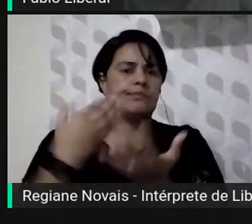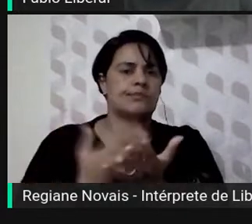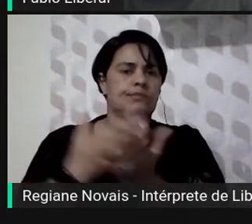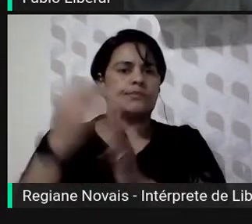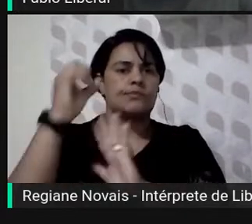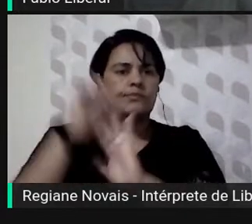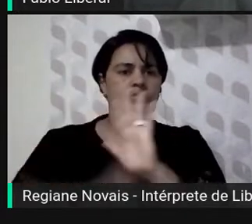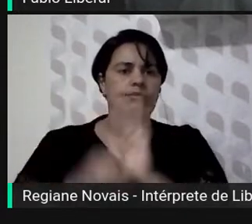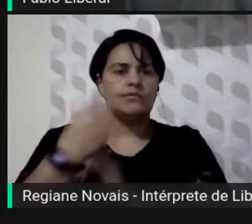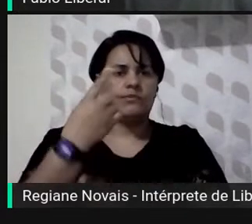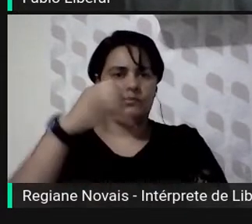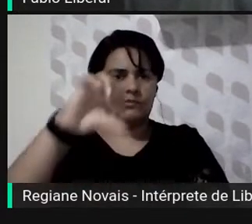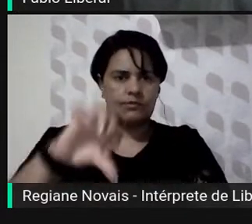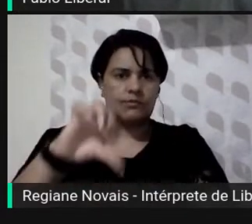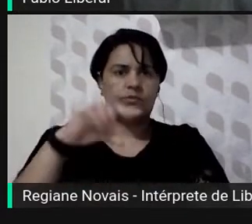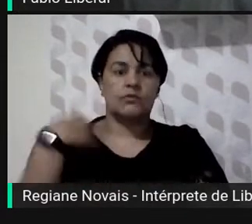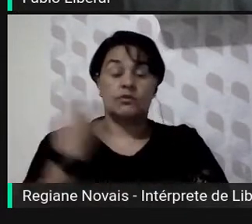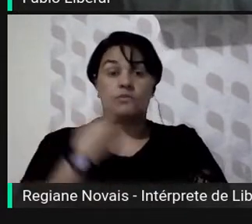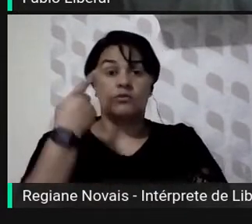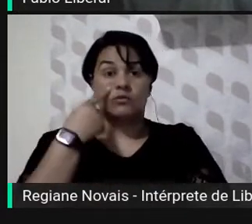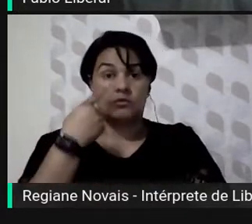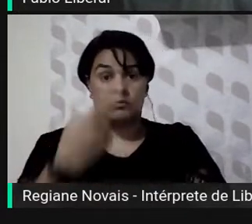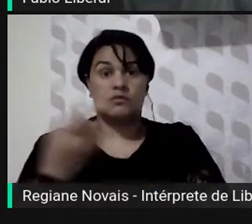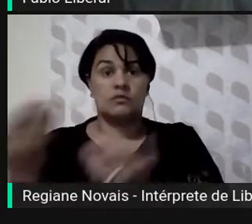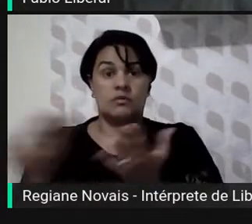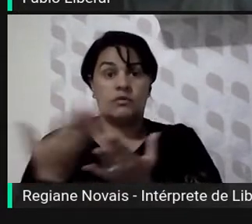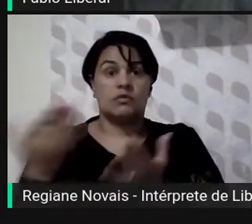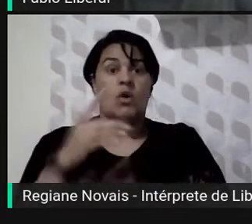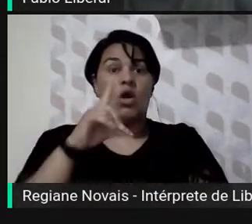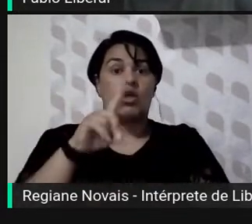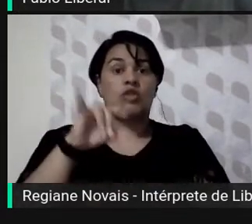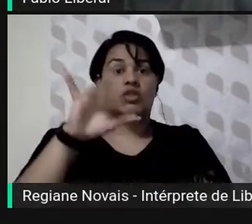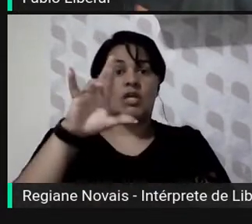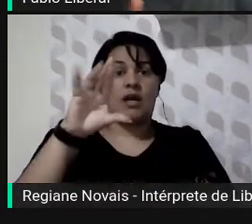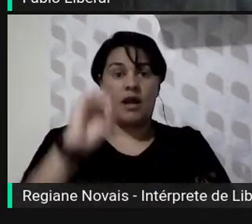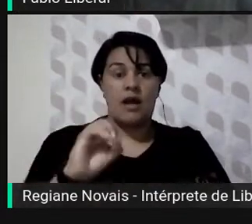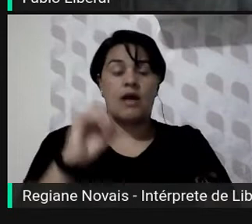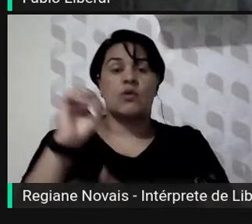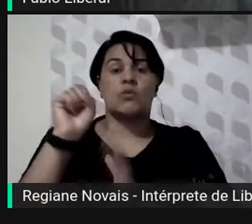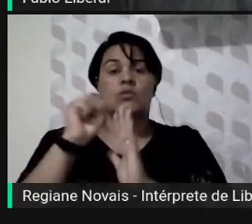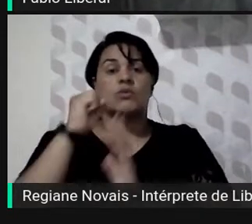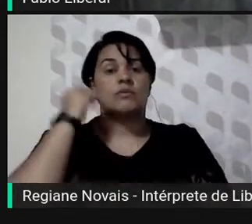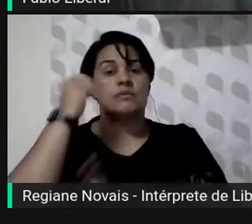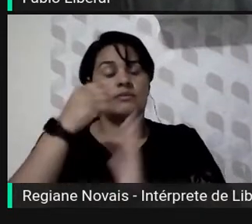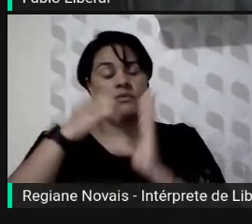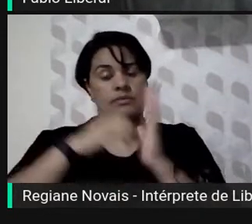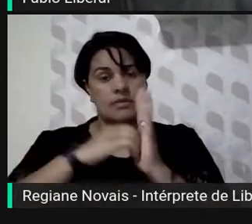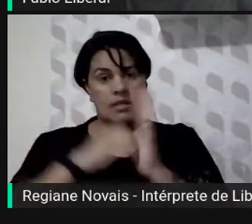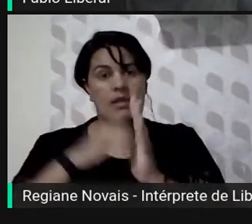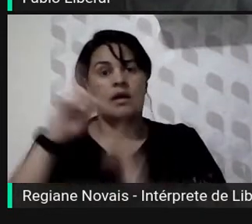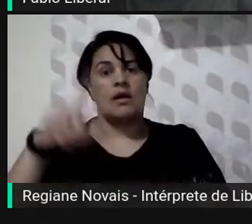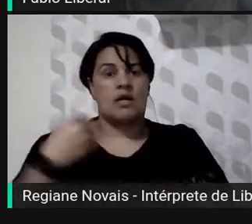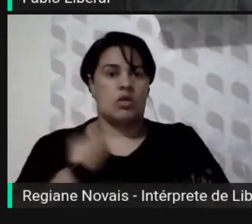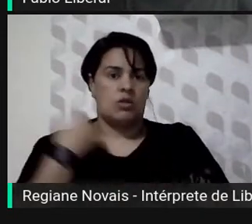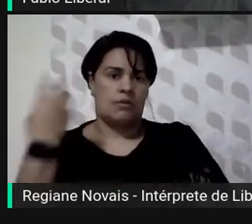passar o slide para a gente ver o Diário do Senado, que também é o número 3 e apresenta aí a primeira sessão